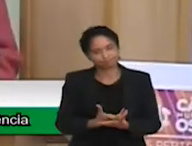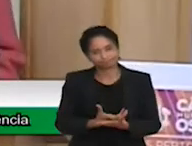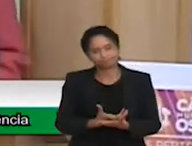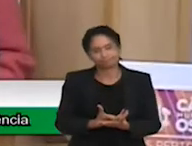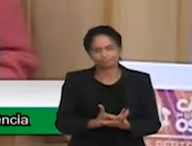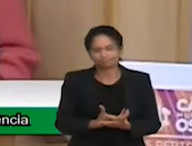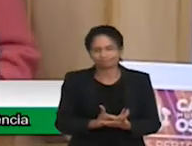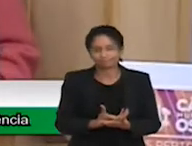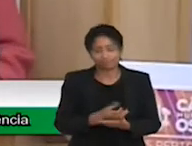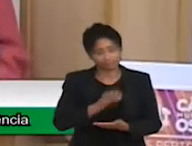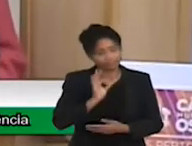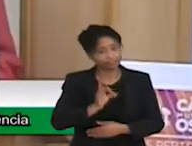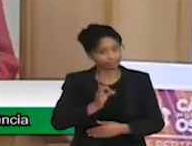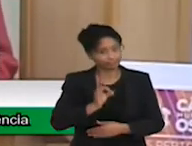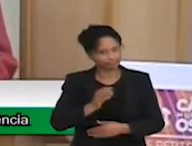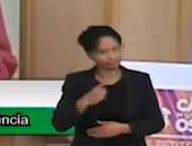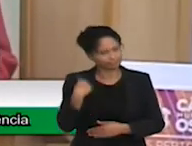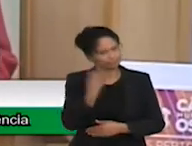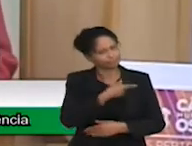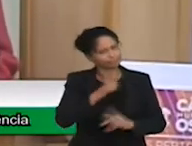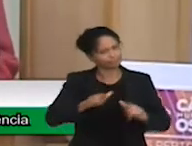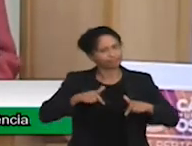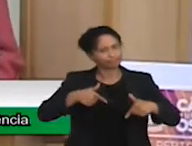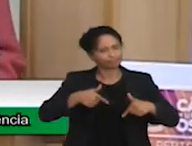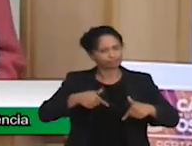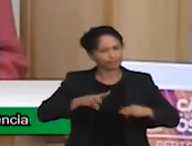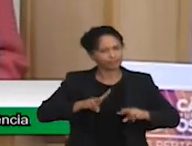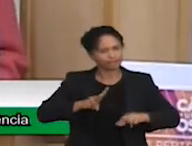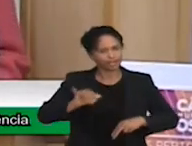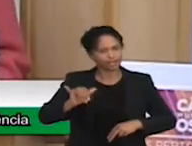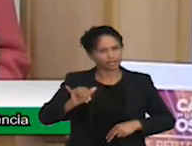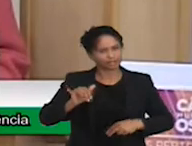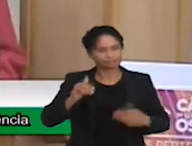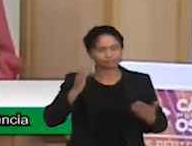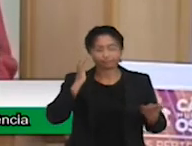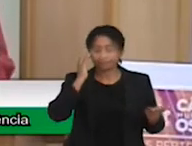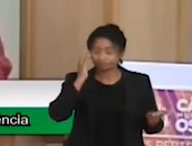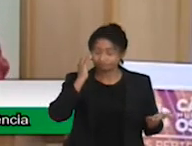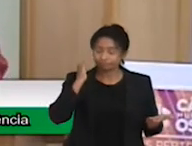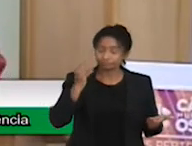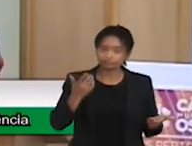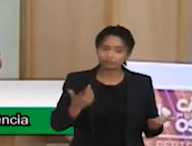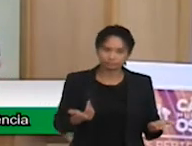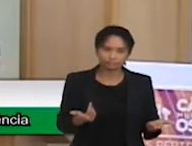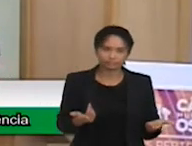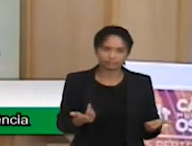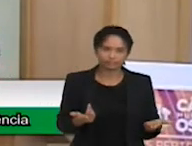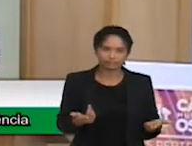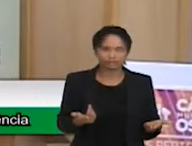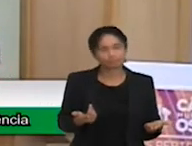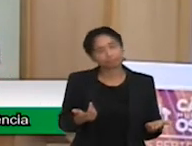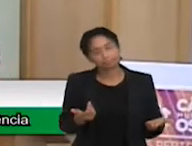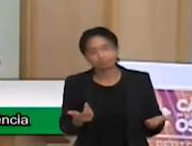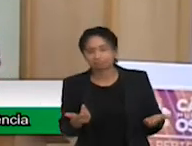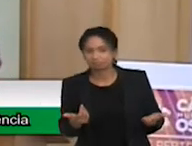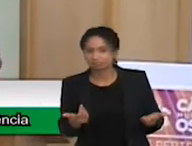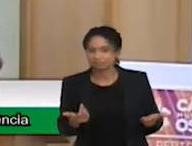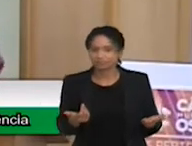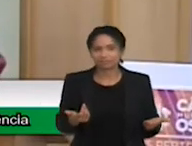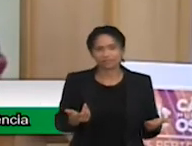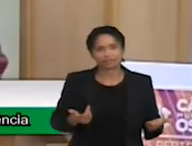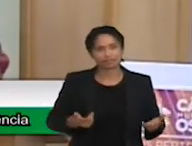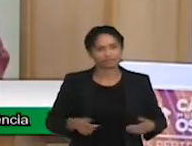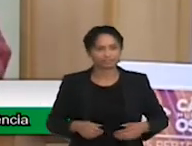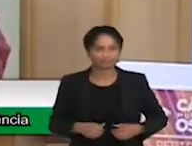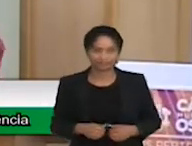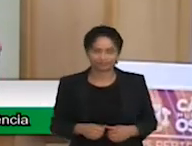de fato, a gente vai conquistar. Talvez não na celeridade que a gente gostaria. Porque é lento